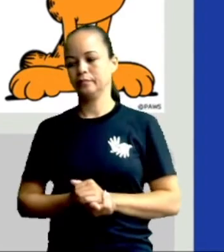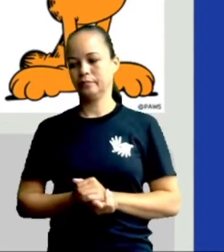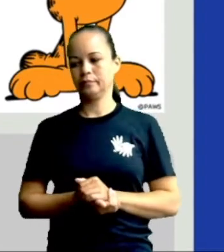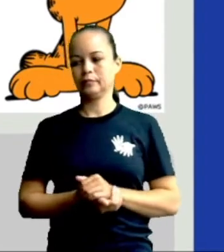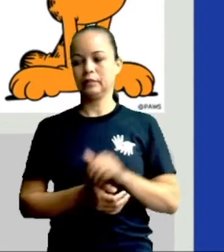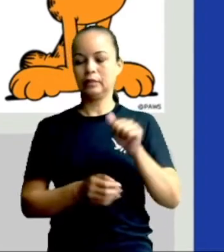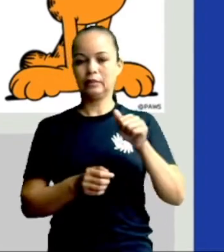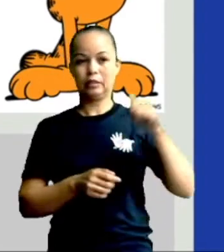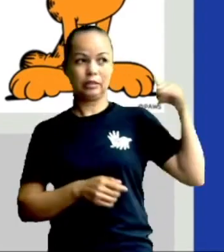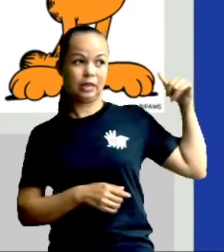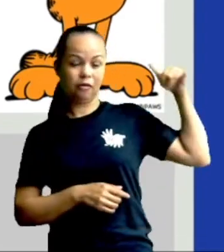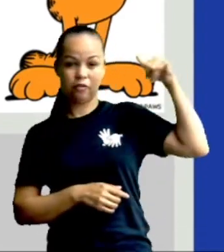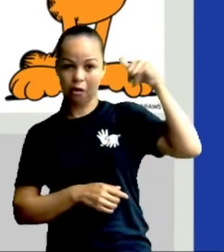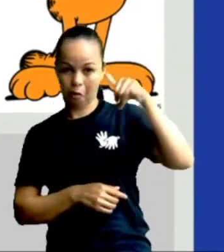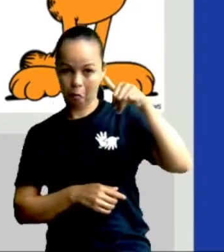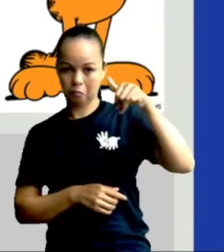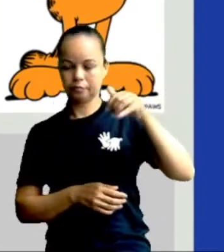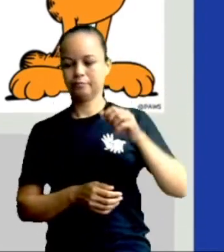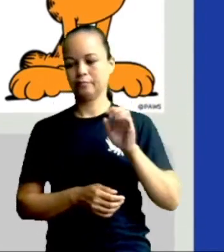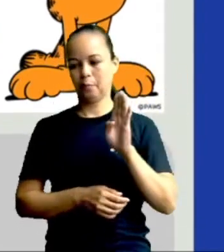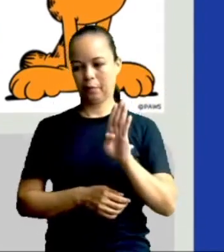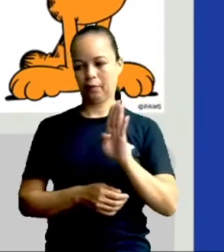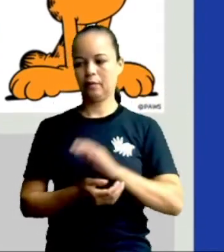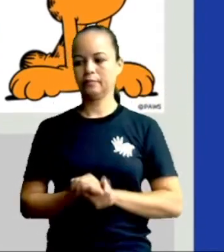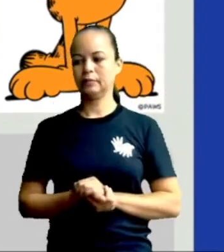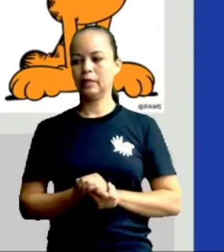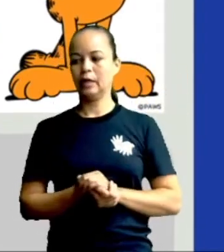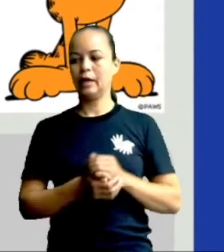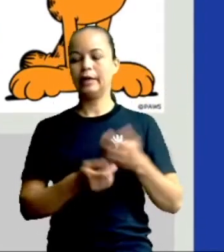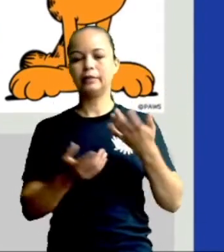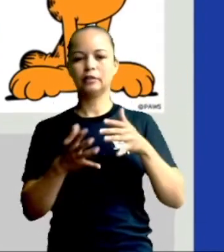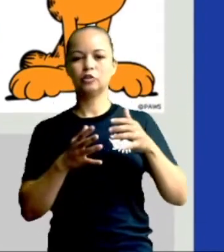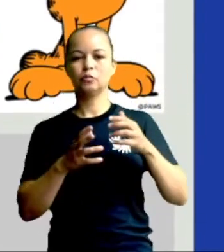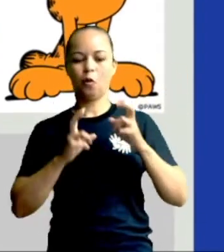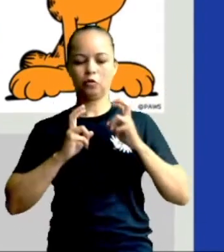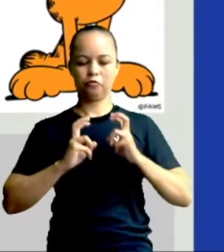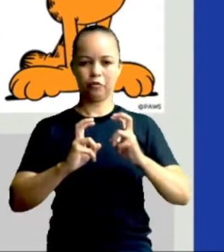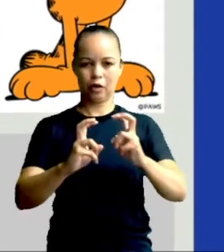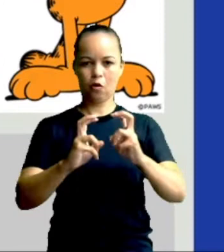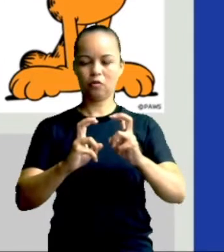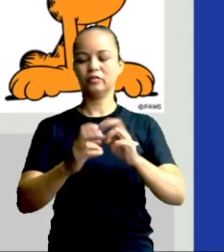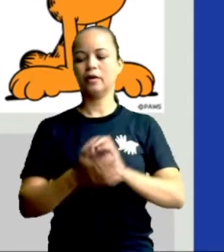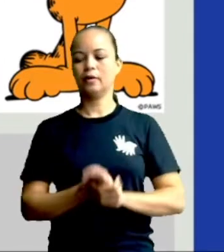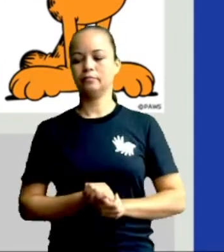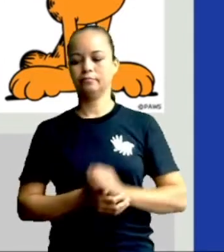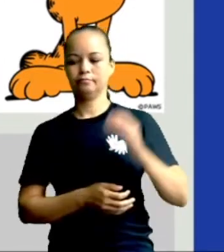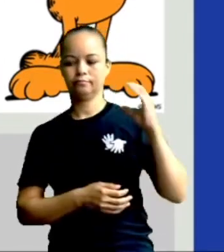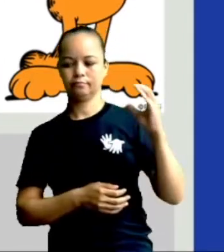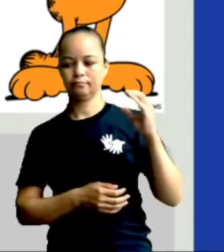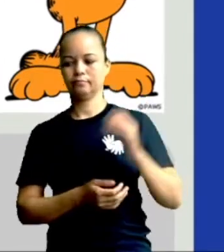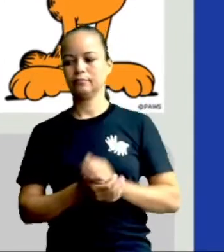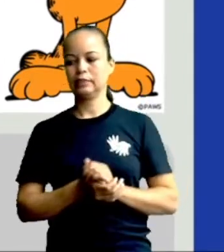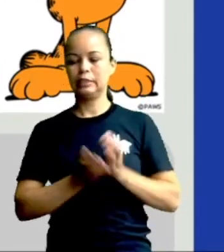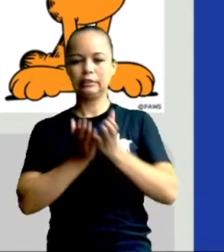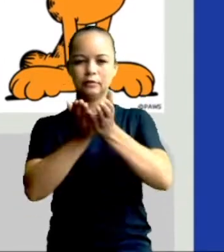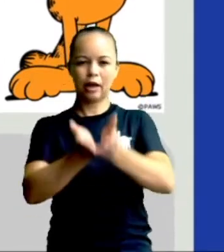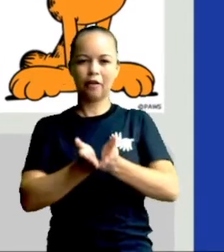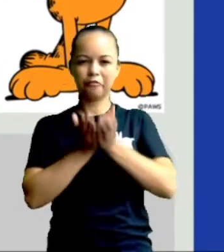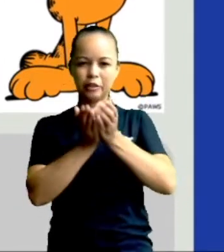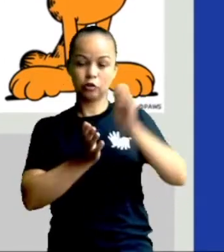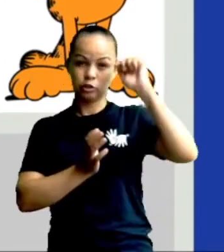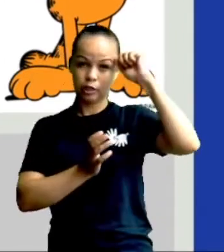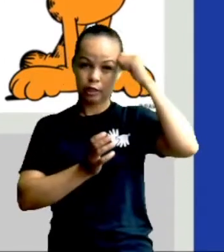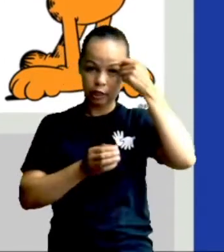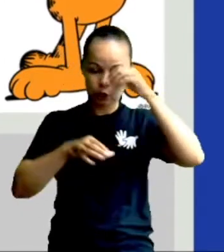transportes aéreos. Letra B, em transportes ferroviários. Letra C, em navios negreiros